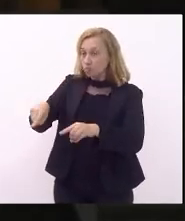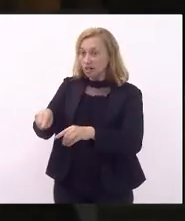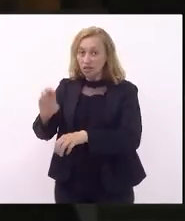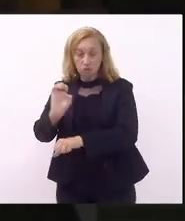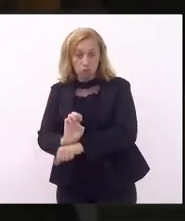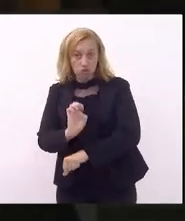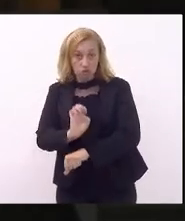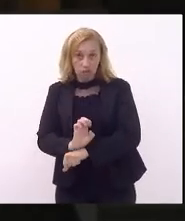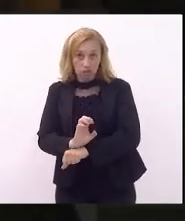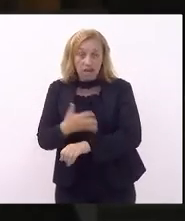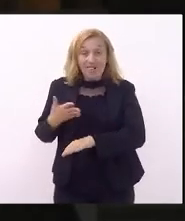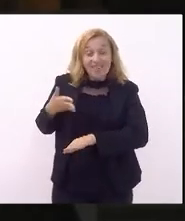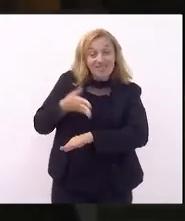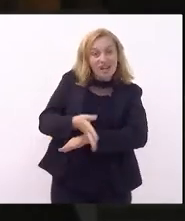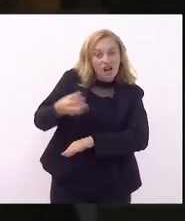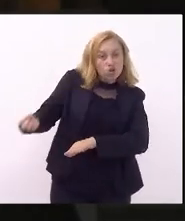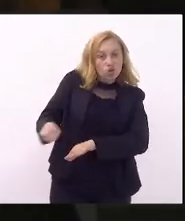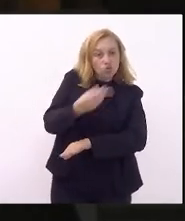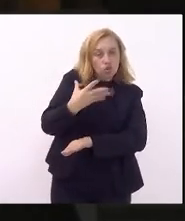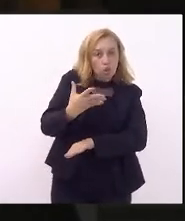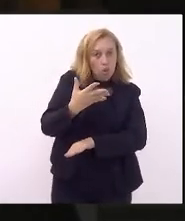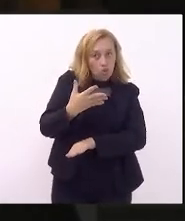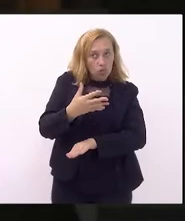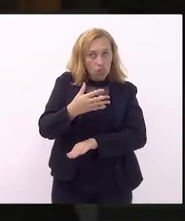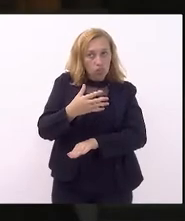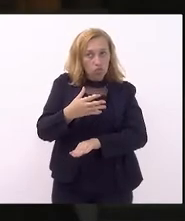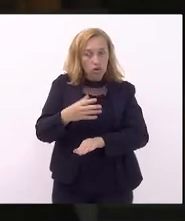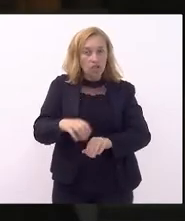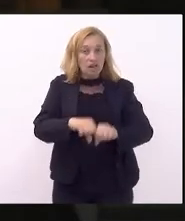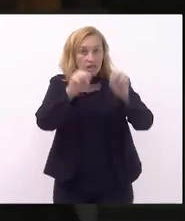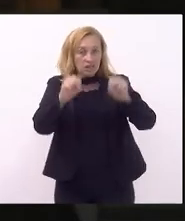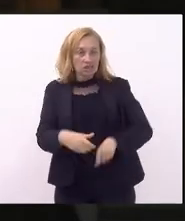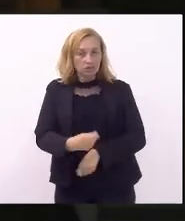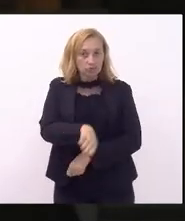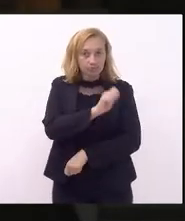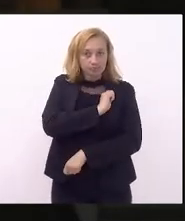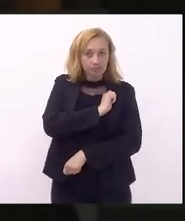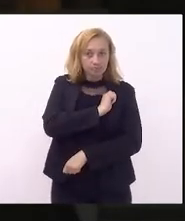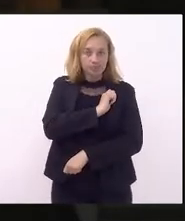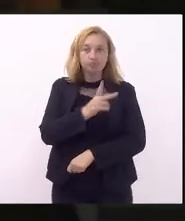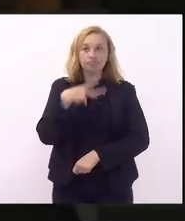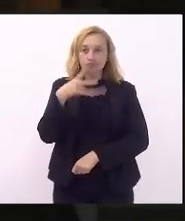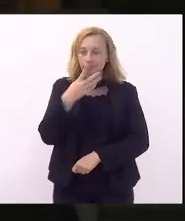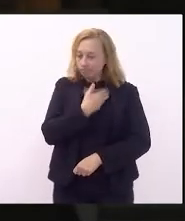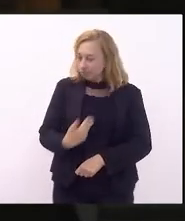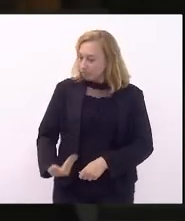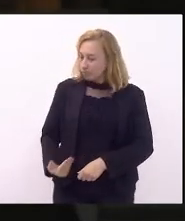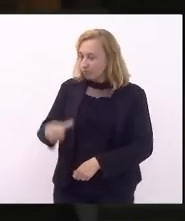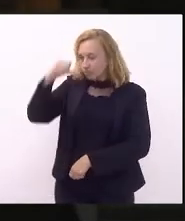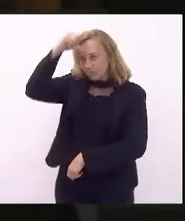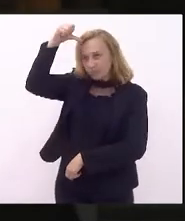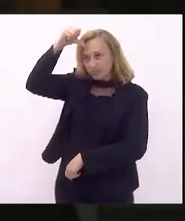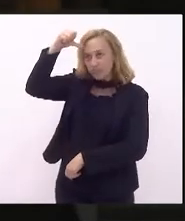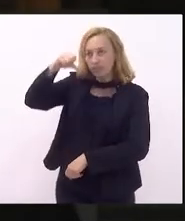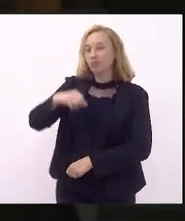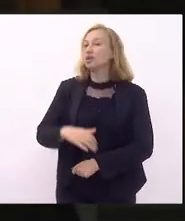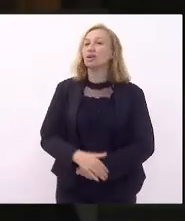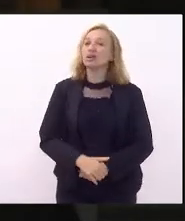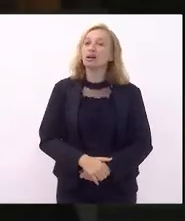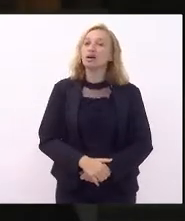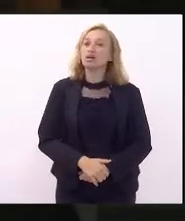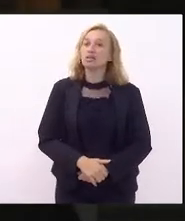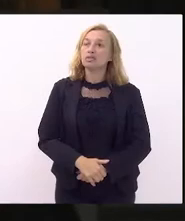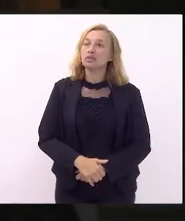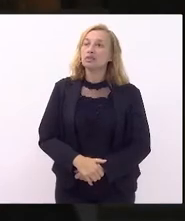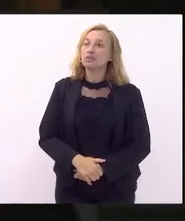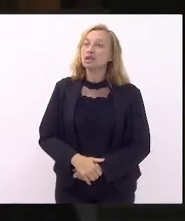entrar no novo regime de recuperação fiscal, é dizer para o governador Cláudio Castro que